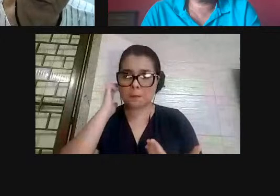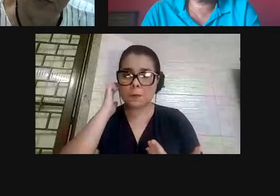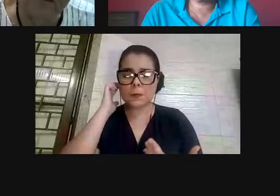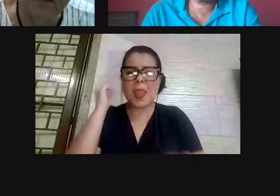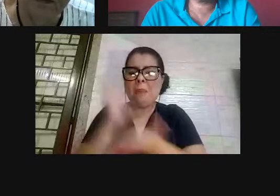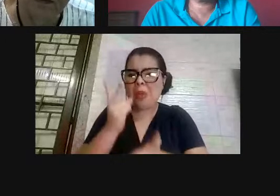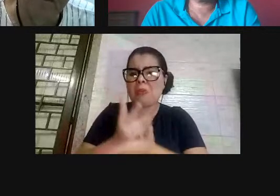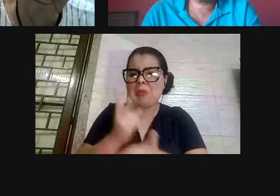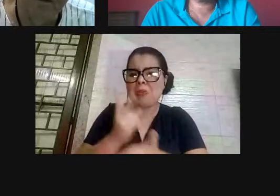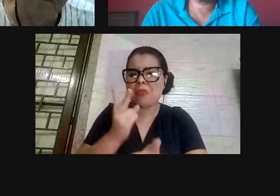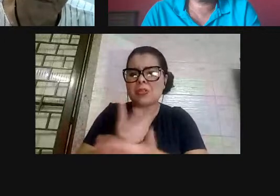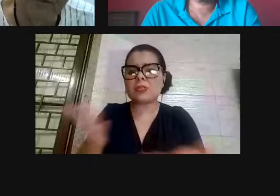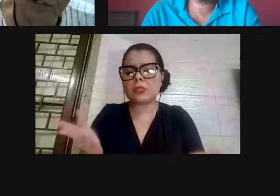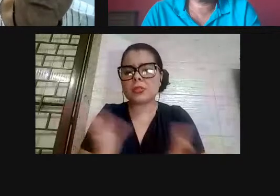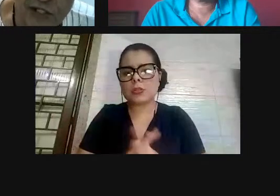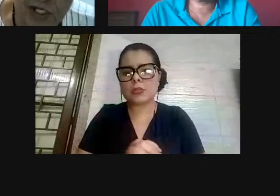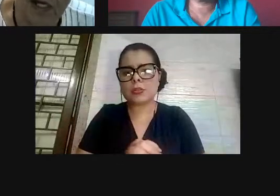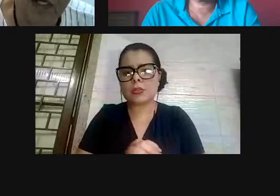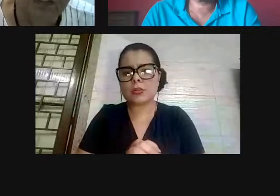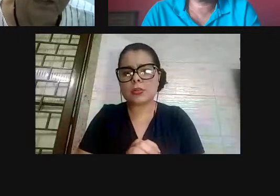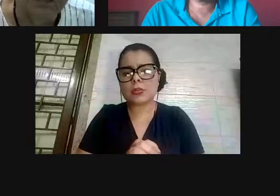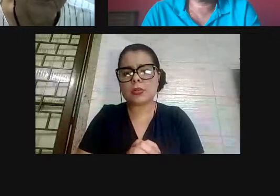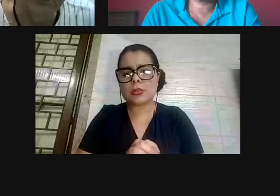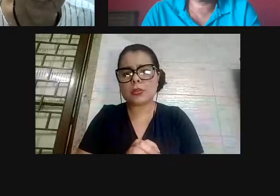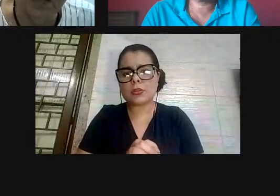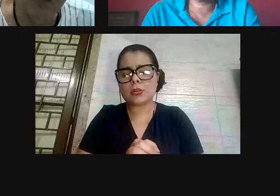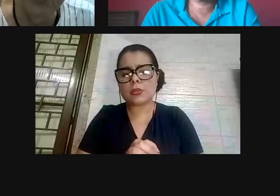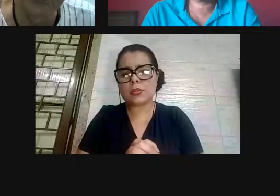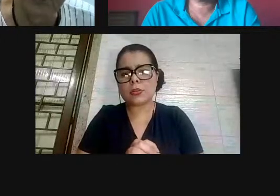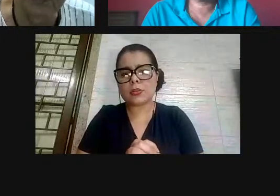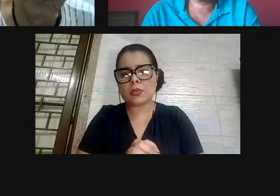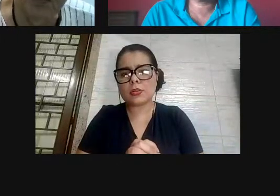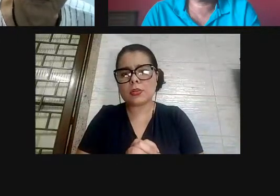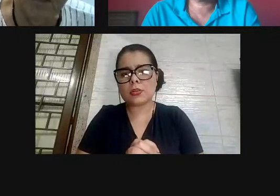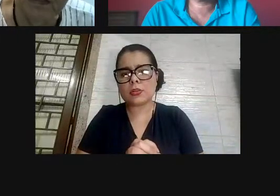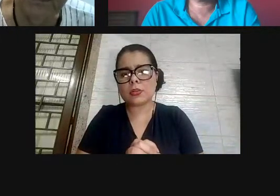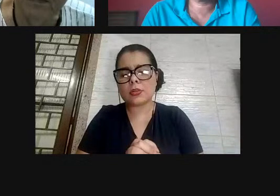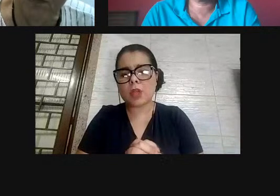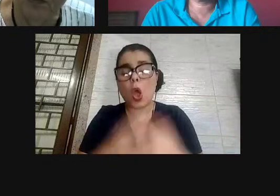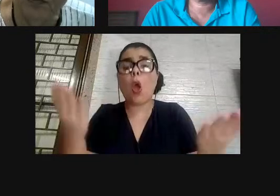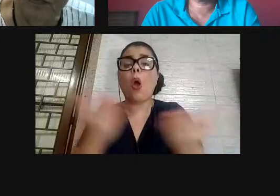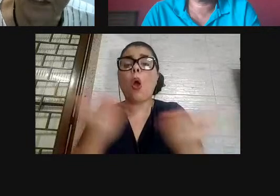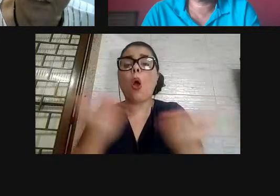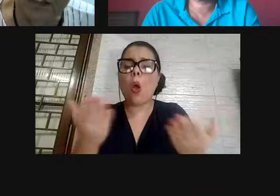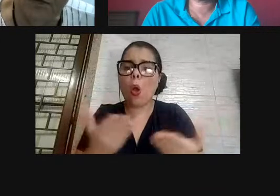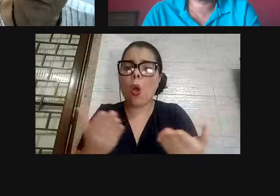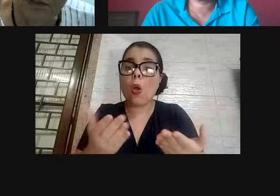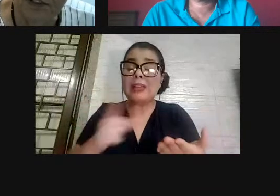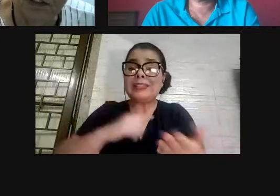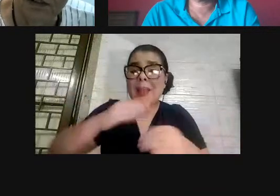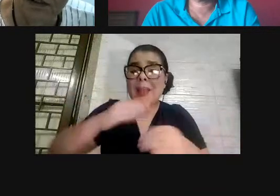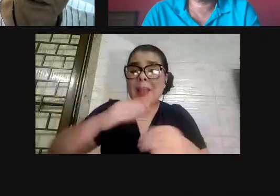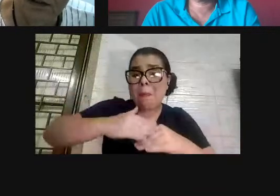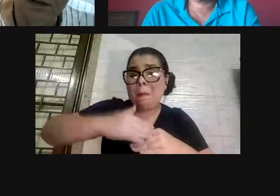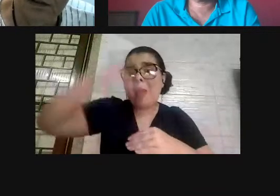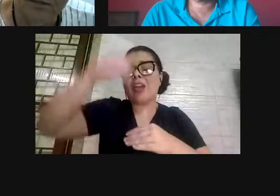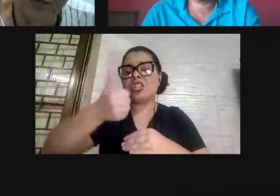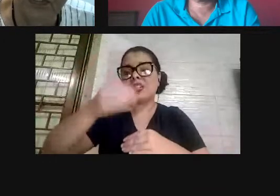Só tem hoje... A gente... Desculpa, professor, nós... Sim. Hoje, só tem hoje, tem mais de 100 mil mortos no Brasil,